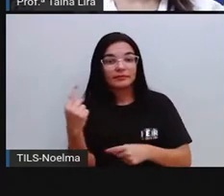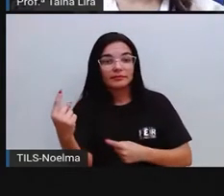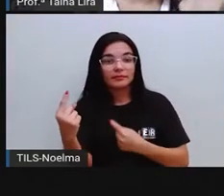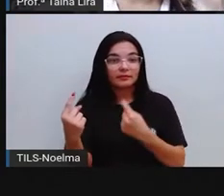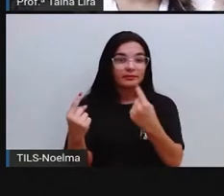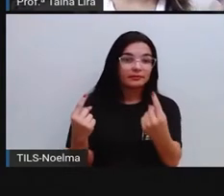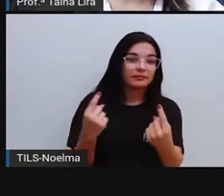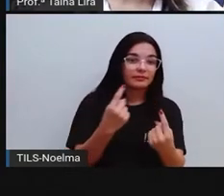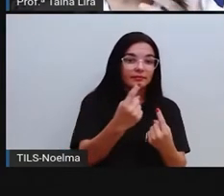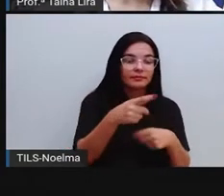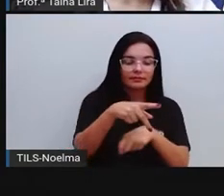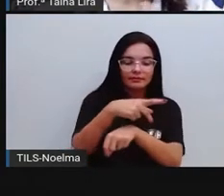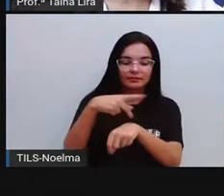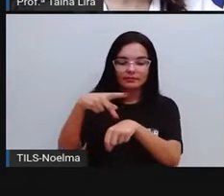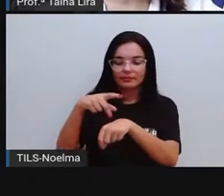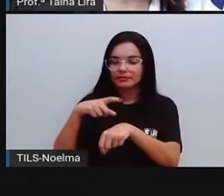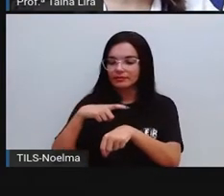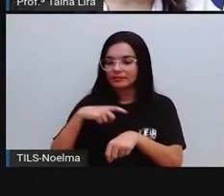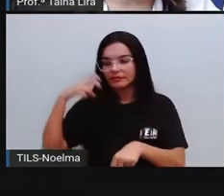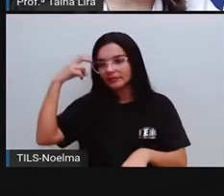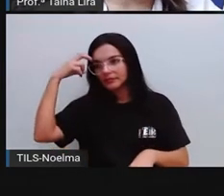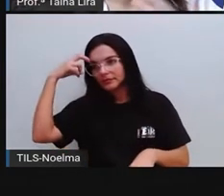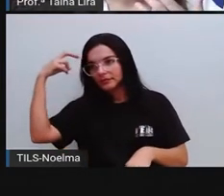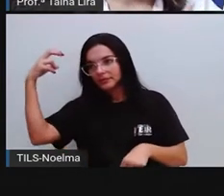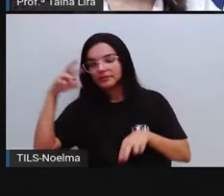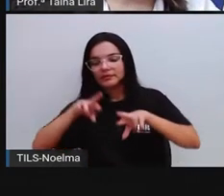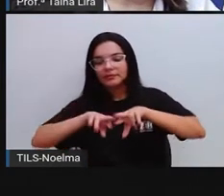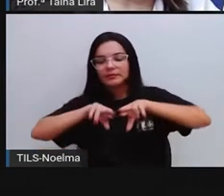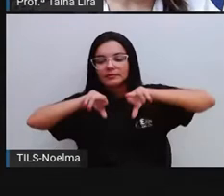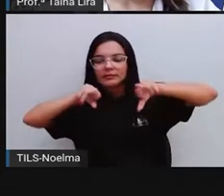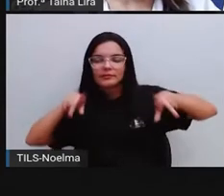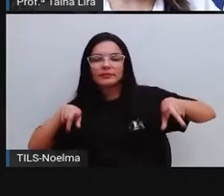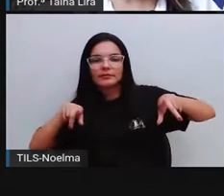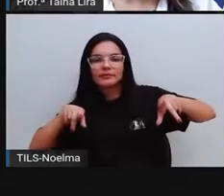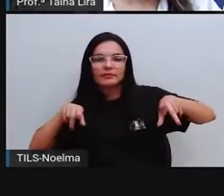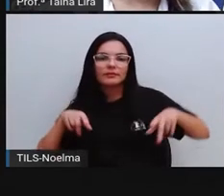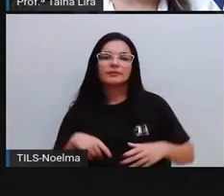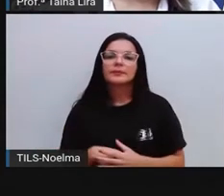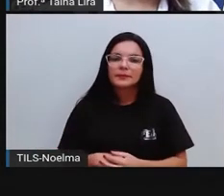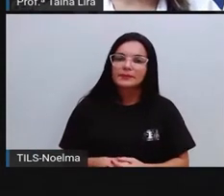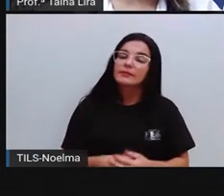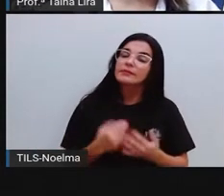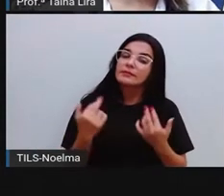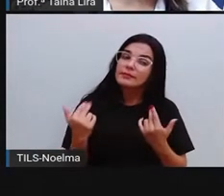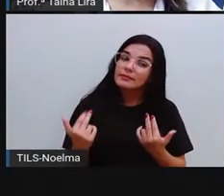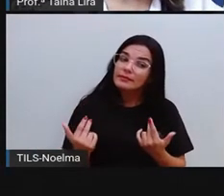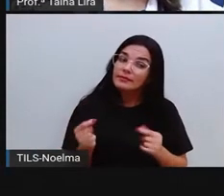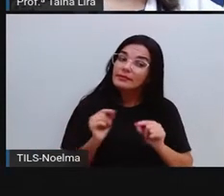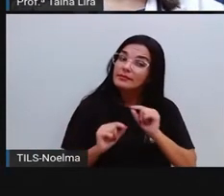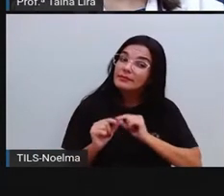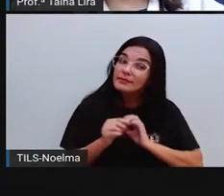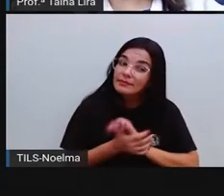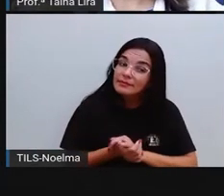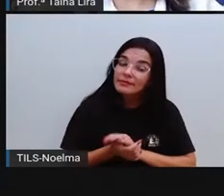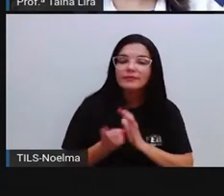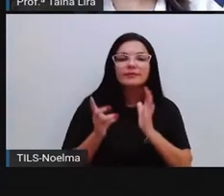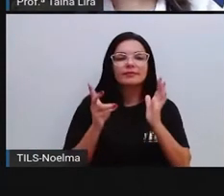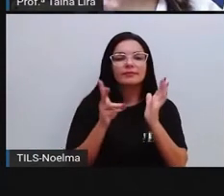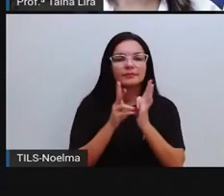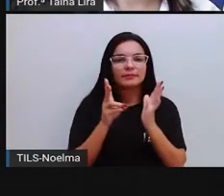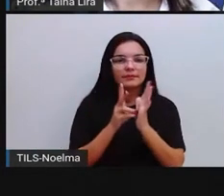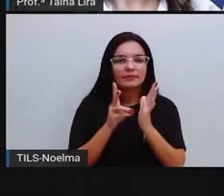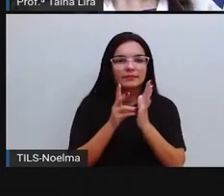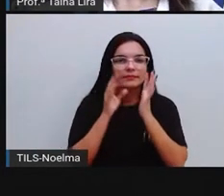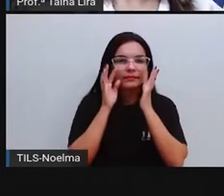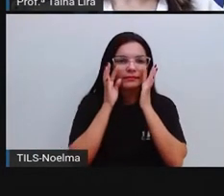tem traços diferentes ali na sua cultura, certo? A mesma coisa são os indígenas. Quando falamos